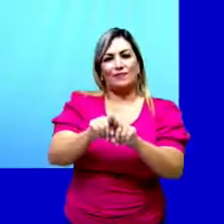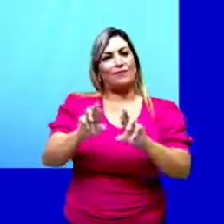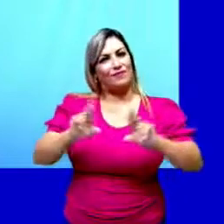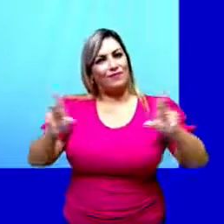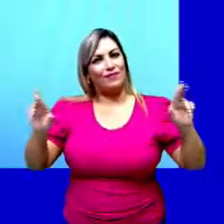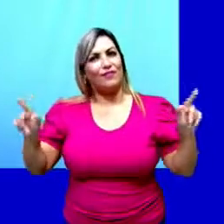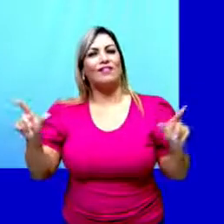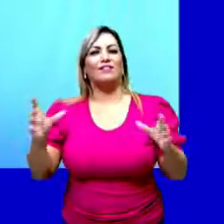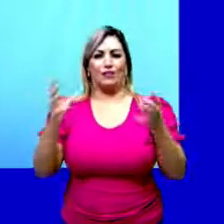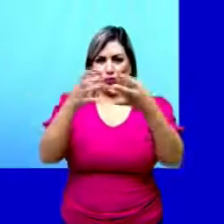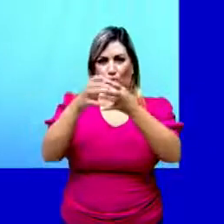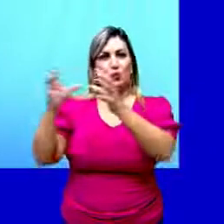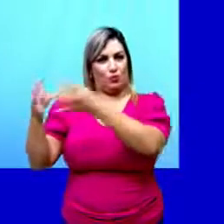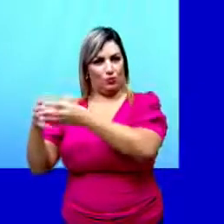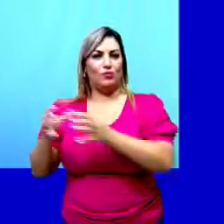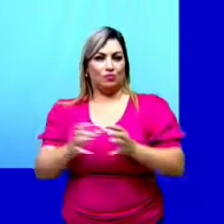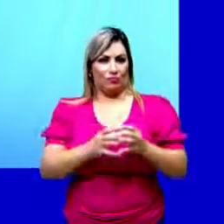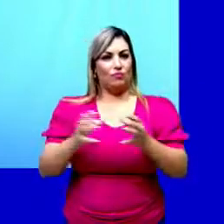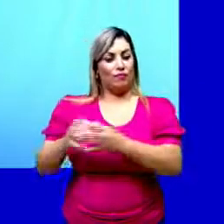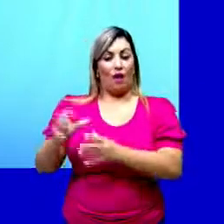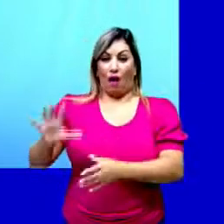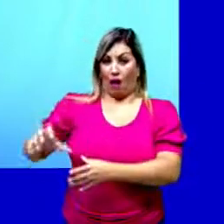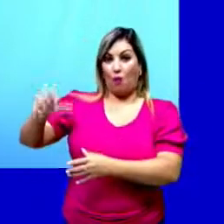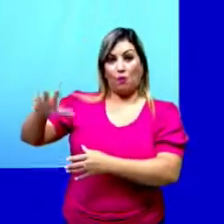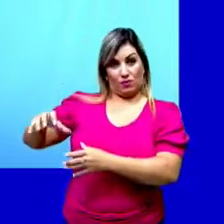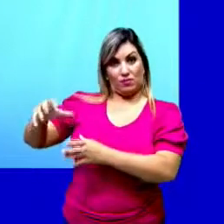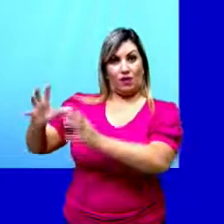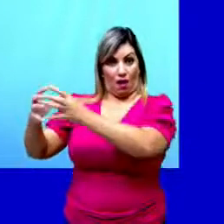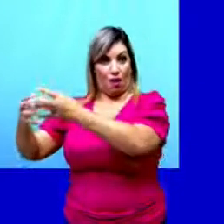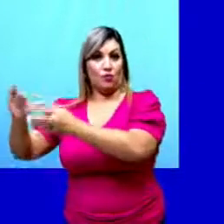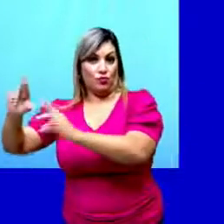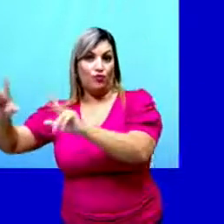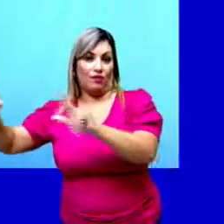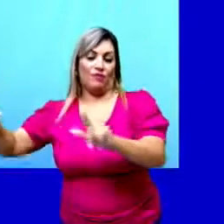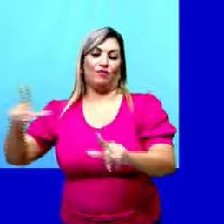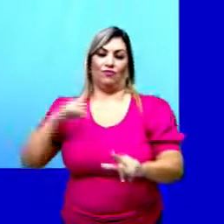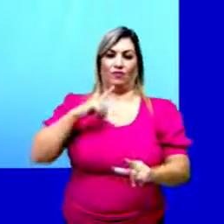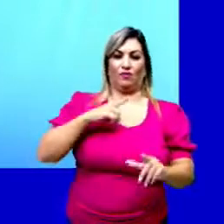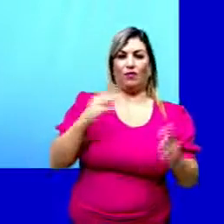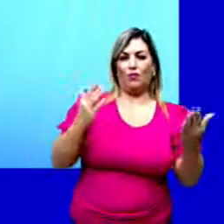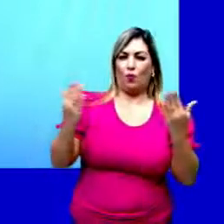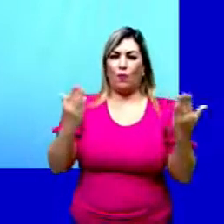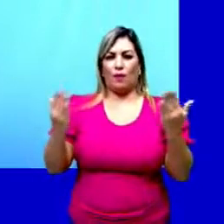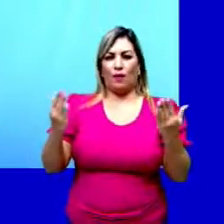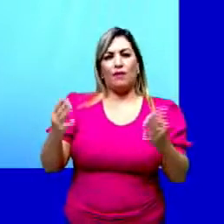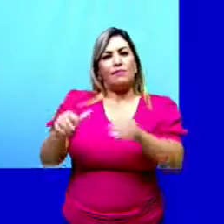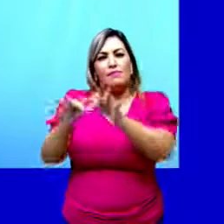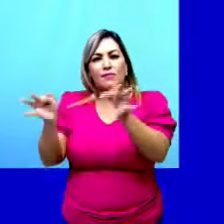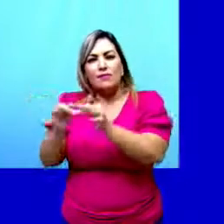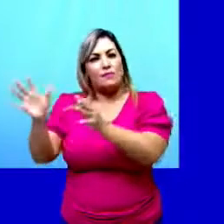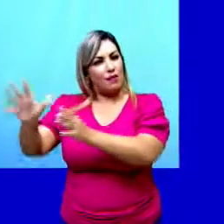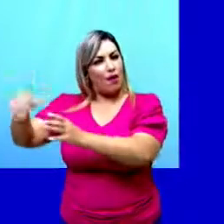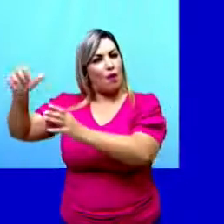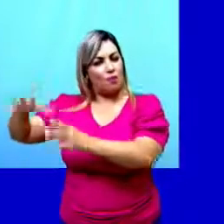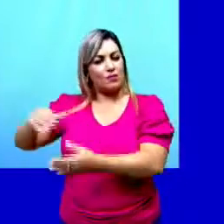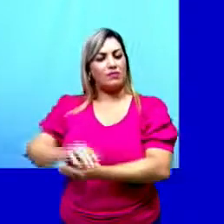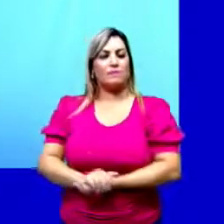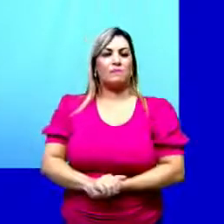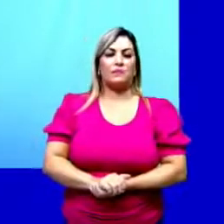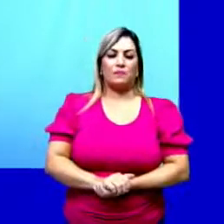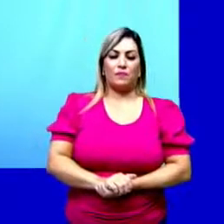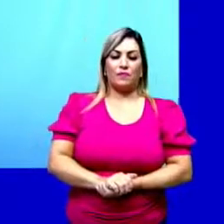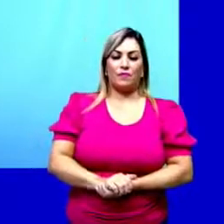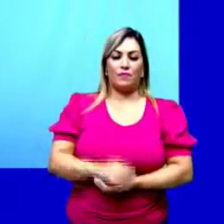diferenciando estes grupos das algas, que seriam, então, comparativamente, organismos mais simples, como, por exemplo,